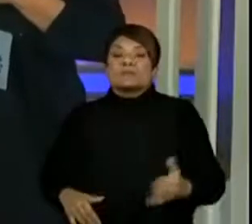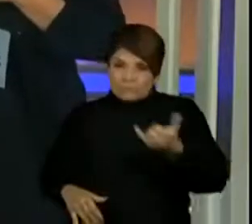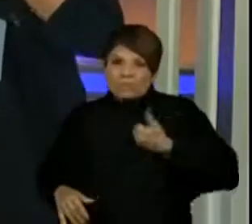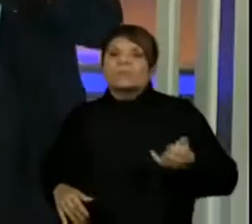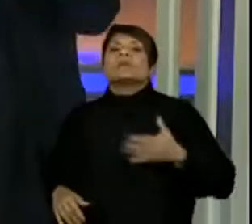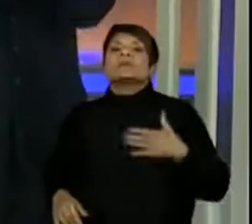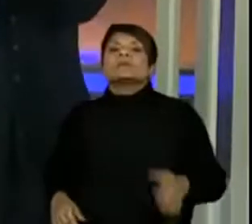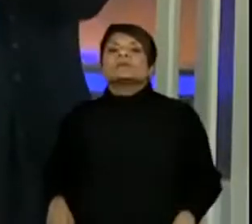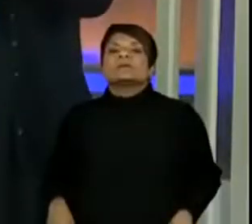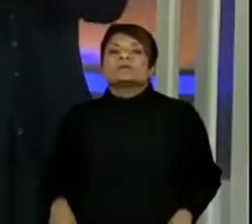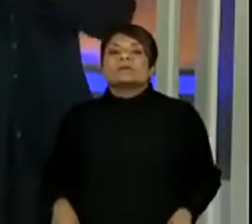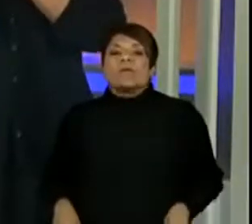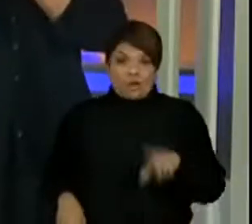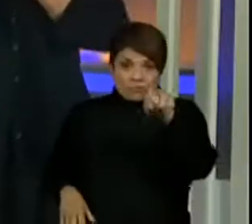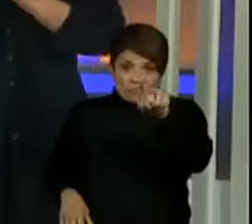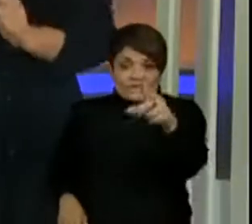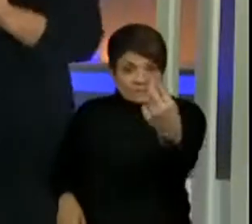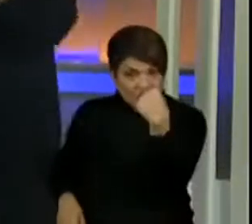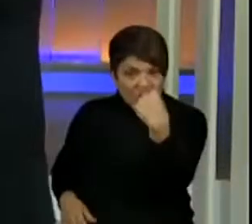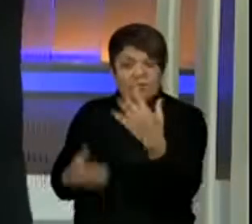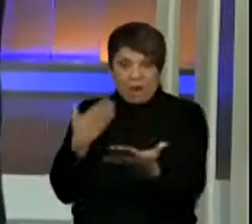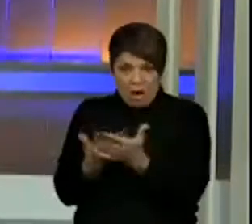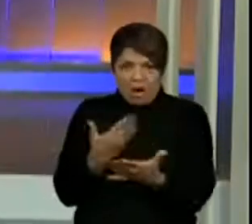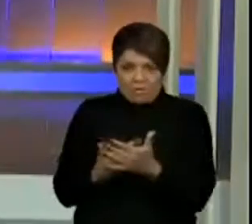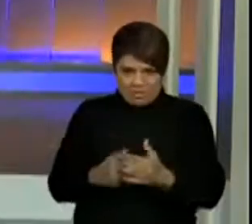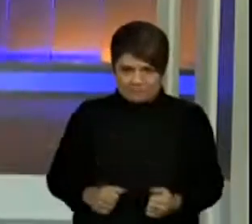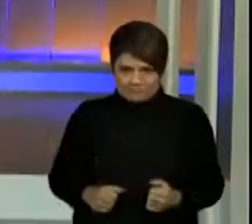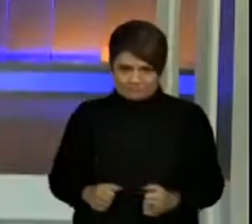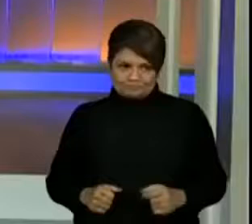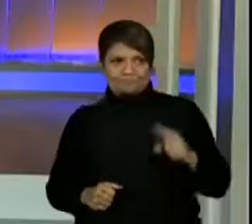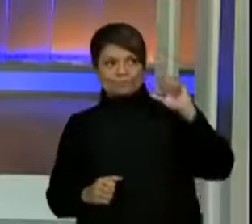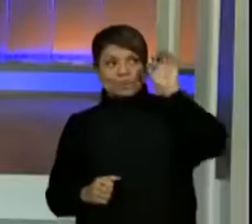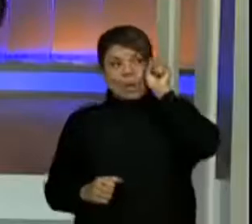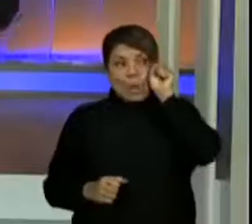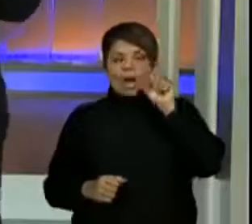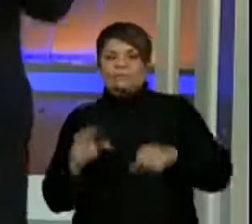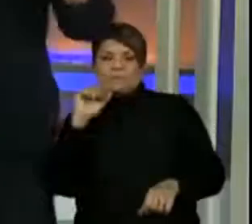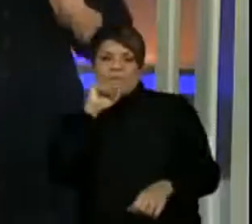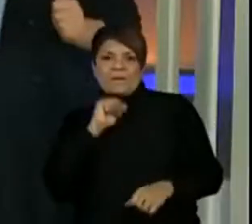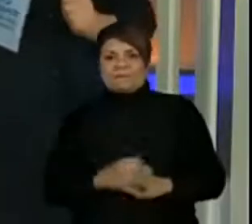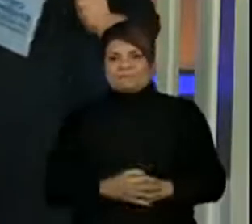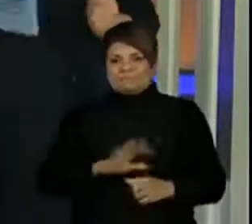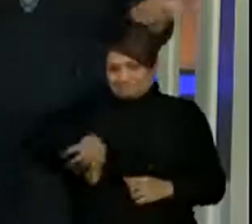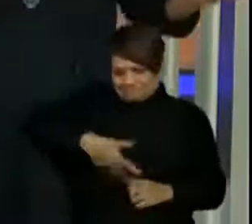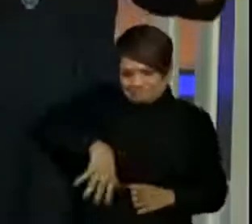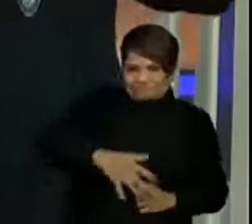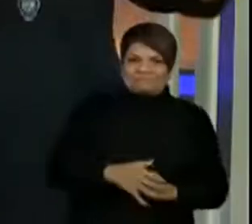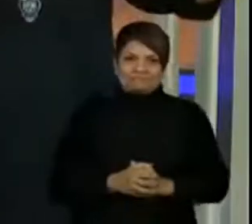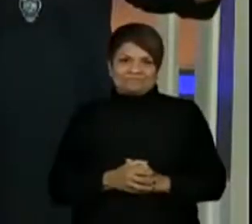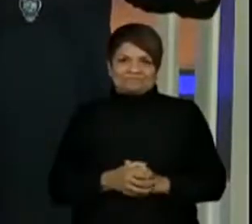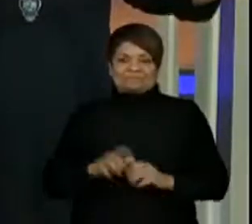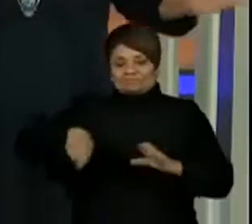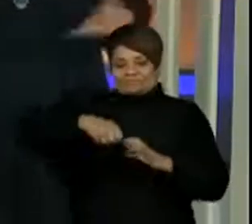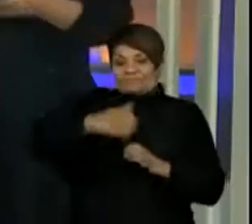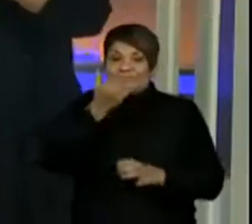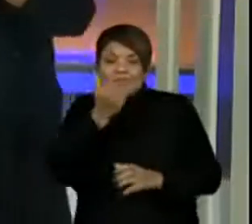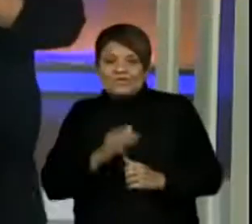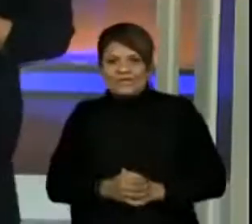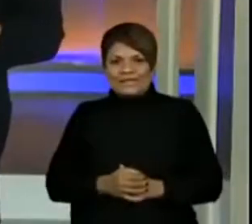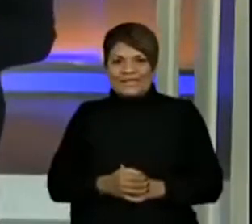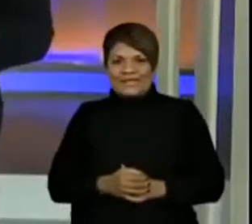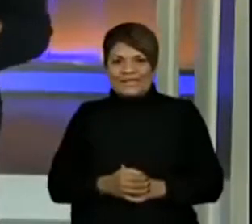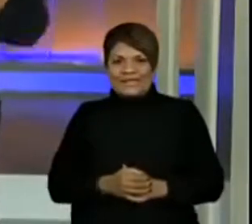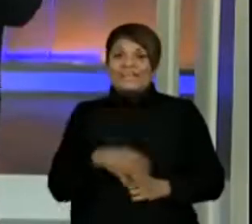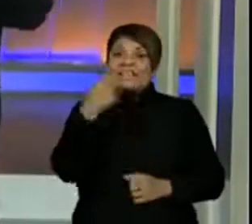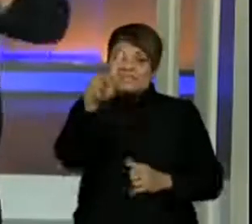para mim. Você está assistindo essa aula lá no quarto da mamãe, na sala, na cozinha, está